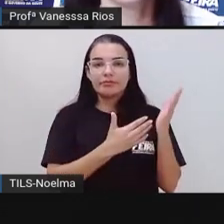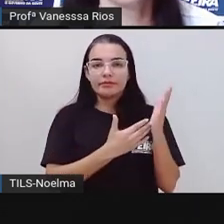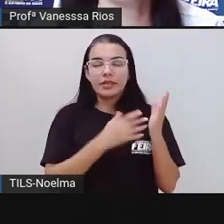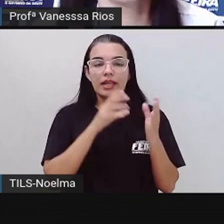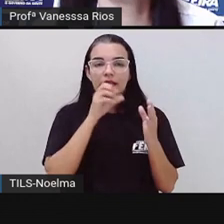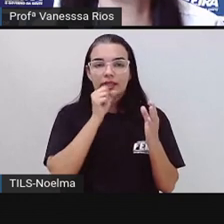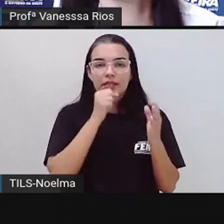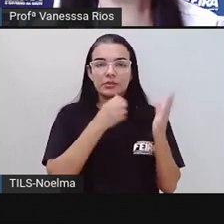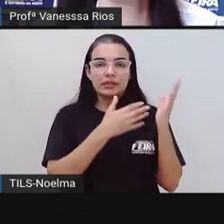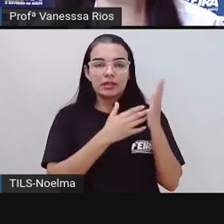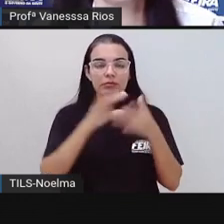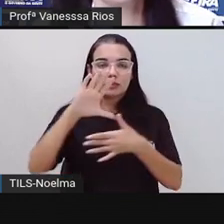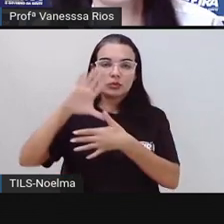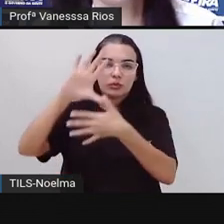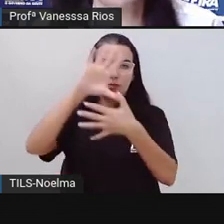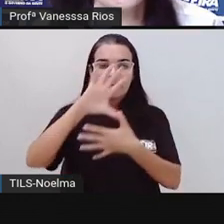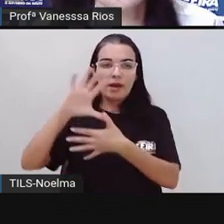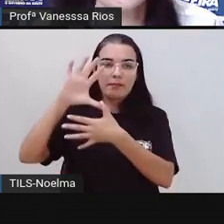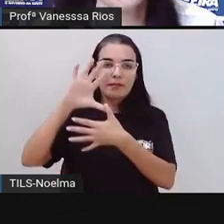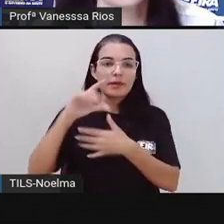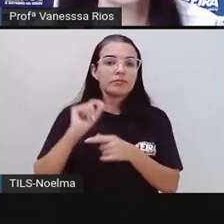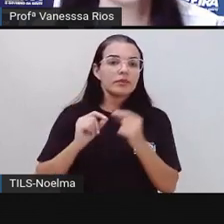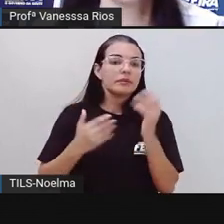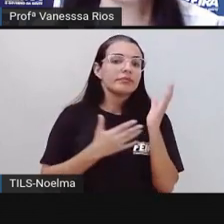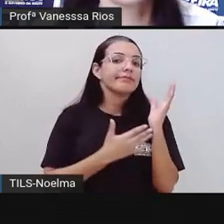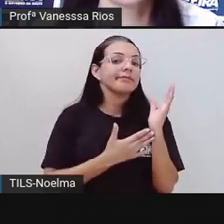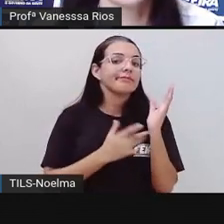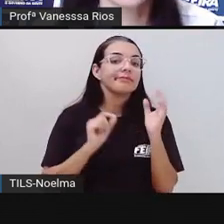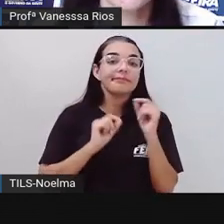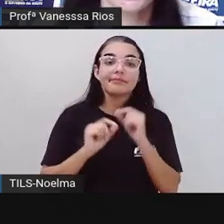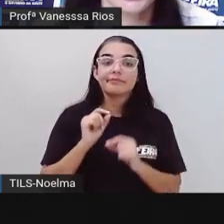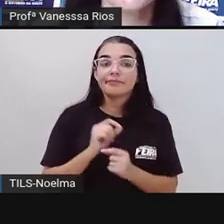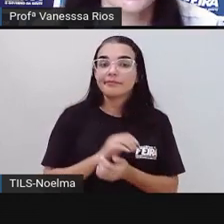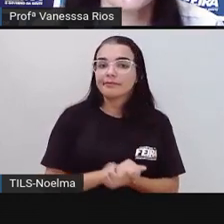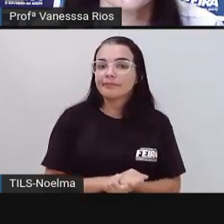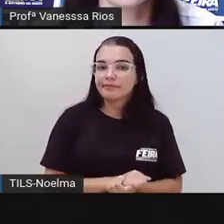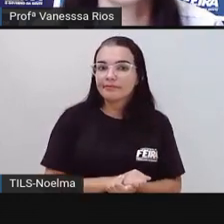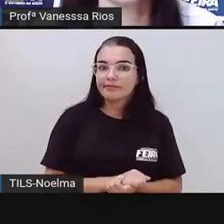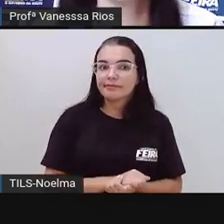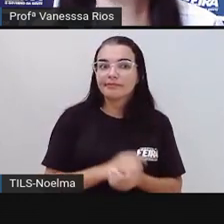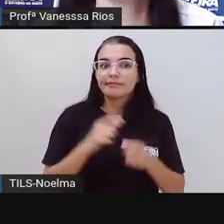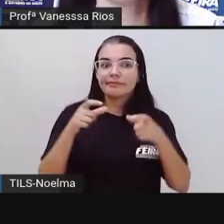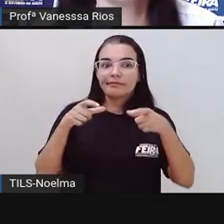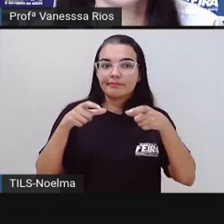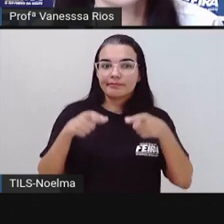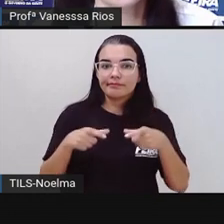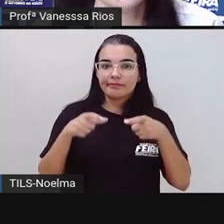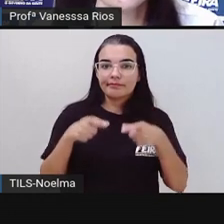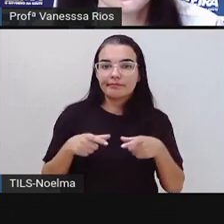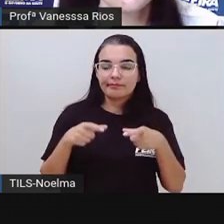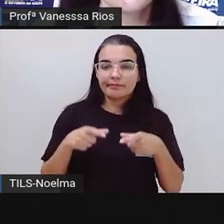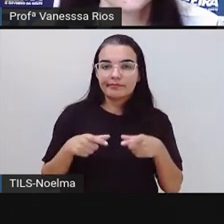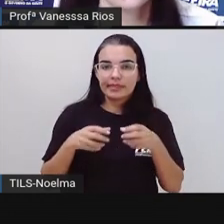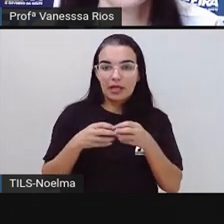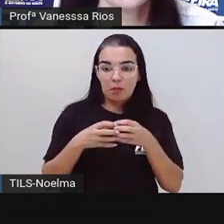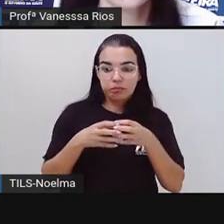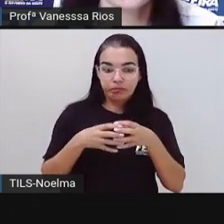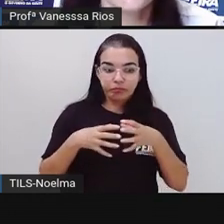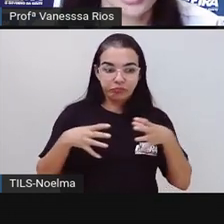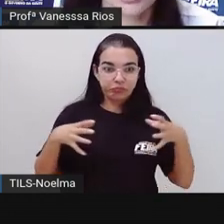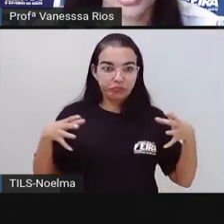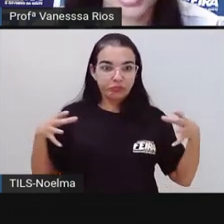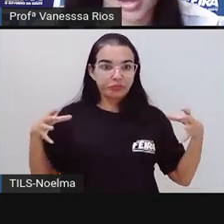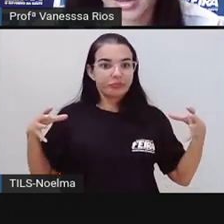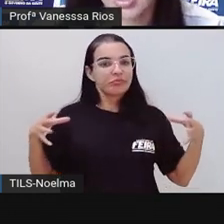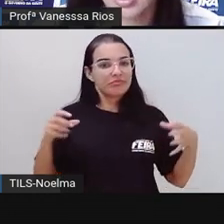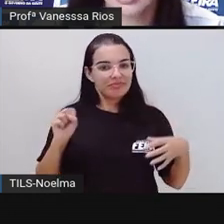quando a gente observa o distrito de Jaguara no mapa, a gente observa a sua localização dentro dessas divisões